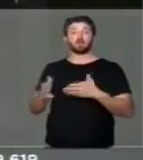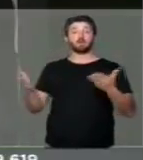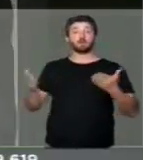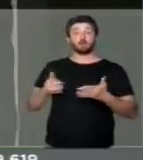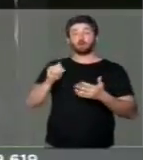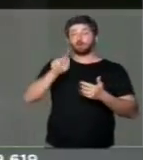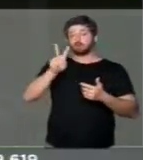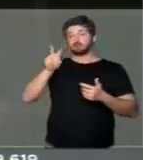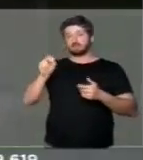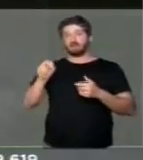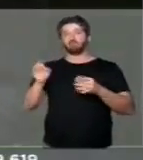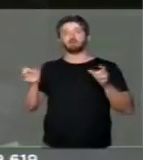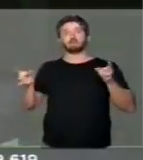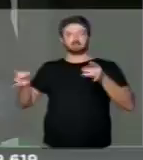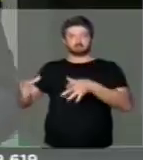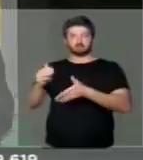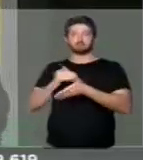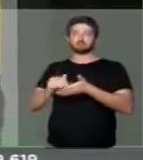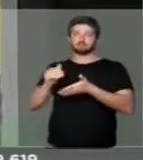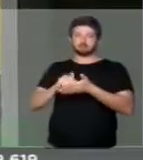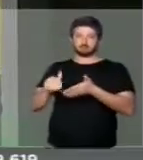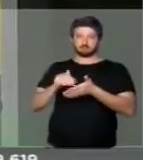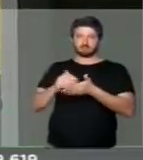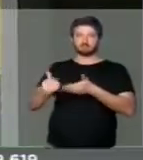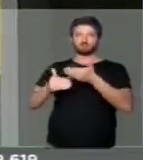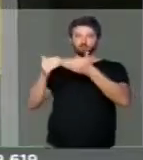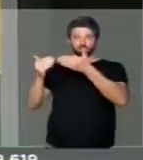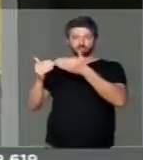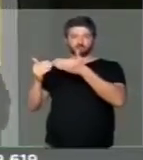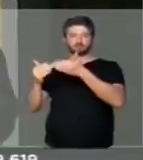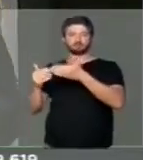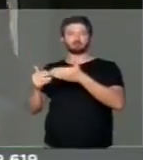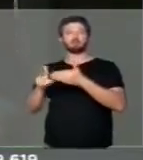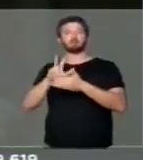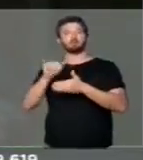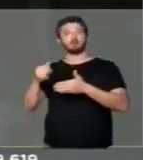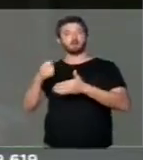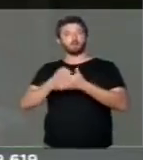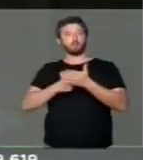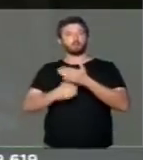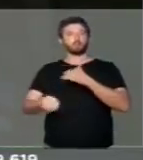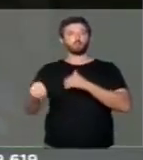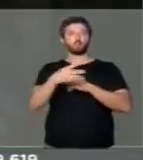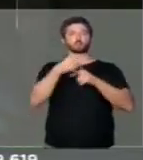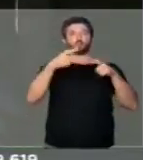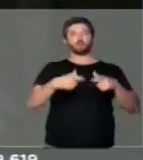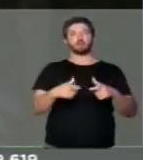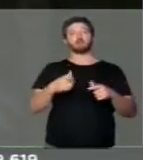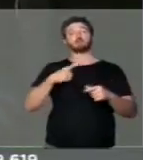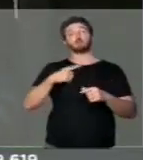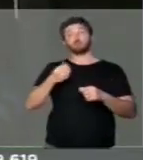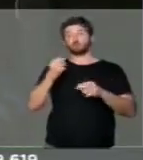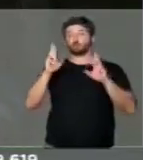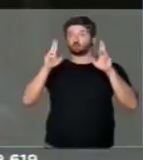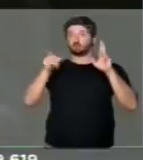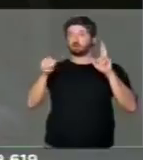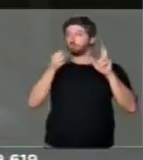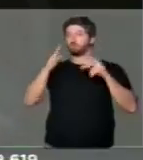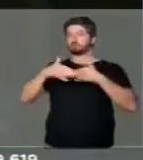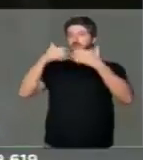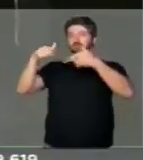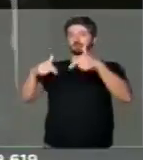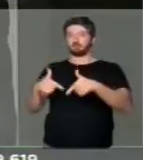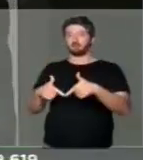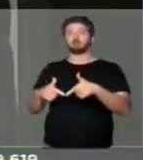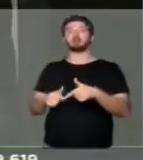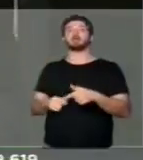despediu da Secretaria de Desenvolvimento. Vai galgar novos caminhos e torço para que ele tenha mais sucesso. Seu trabalho